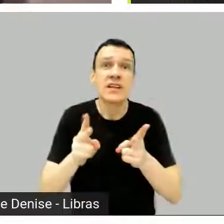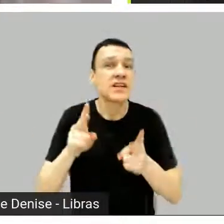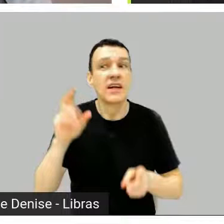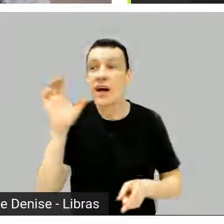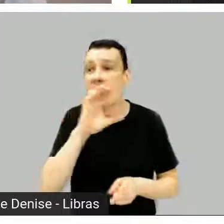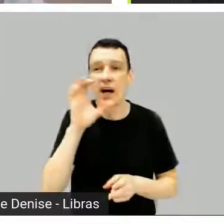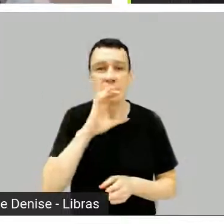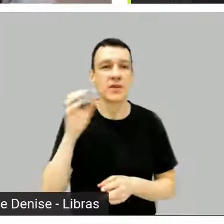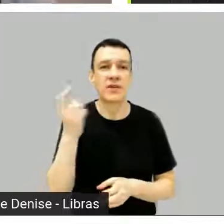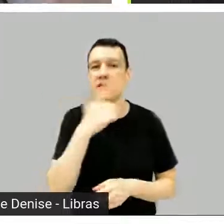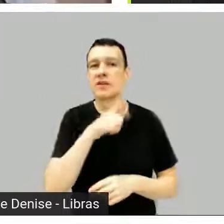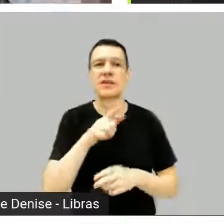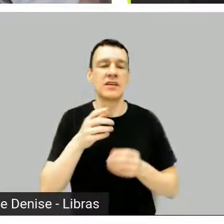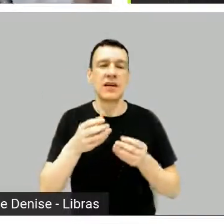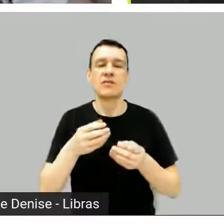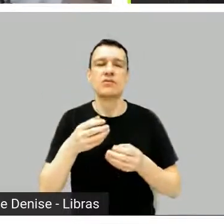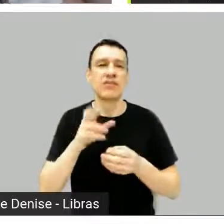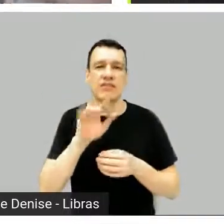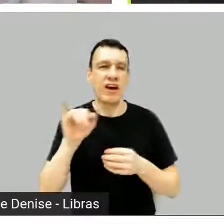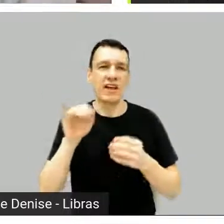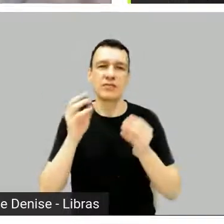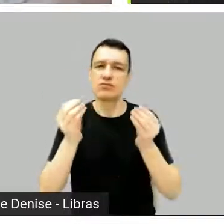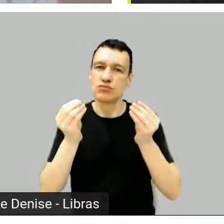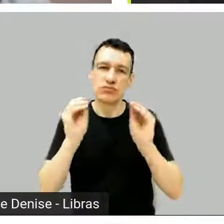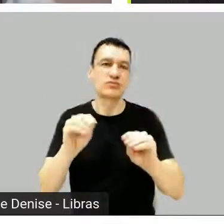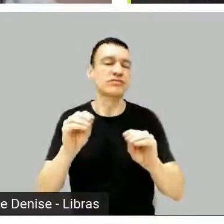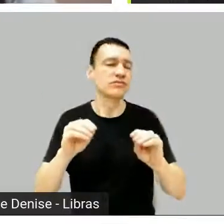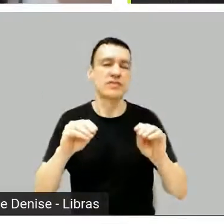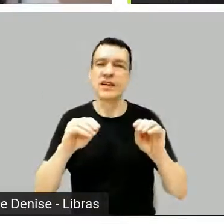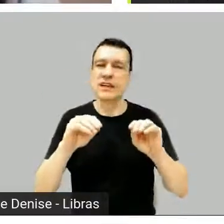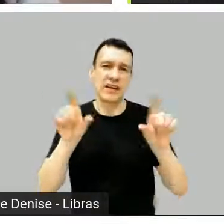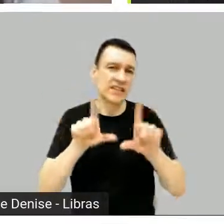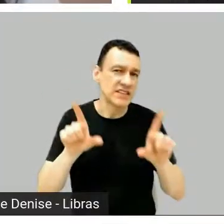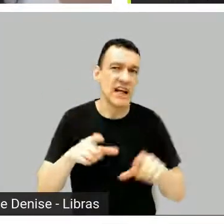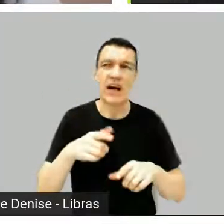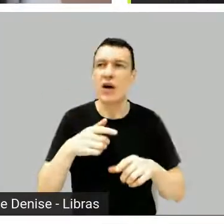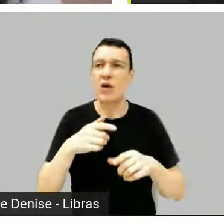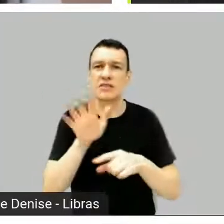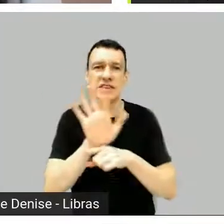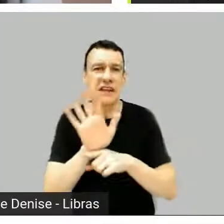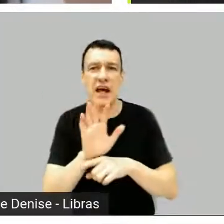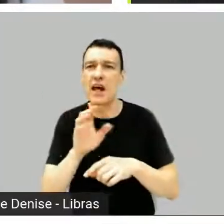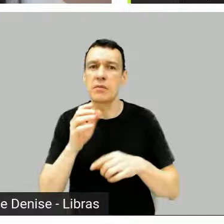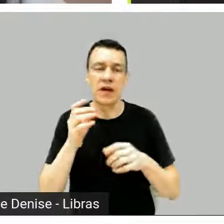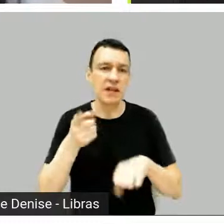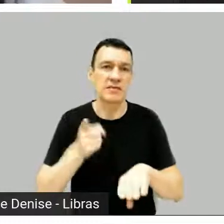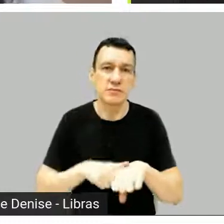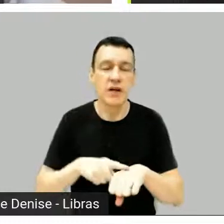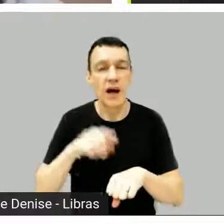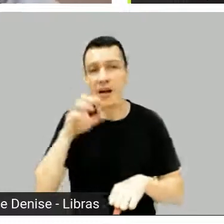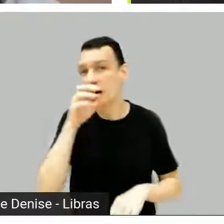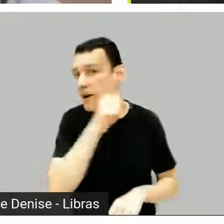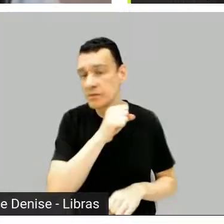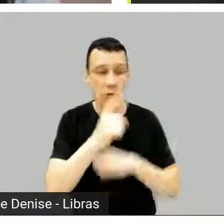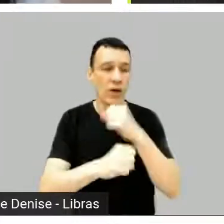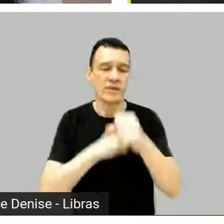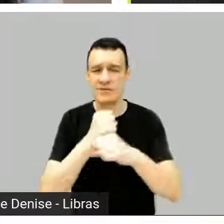ao ar, tipo, vai estrear no ano seguinte, porque não é assim, né? Então, a gente...